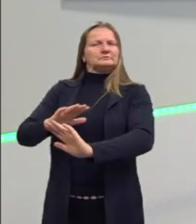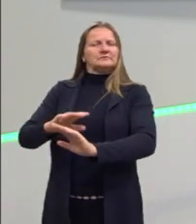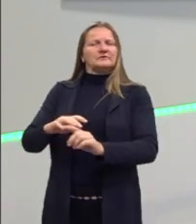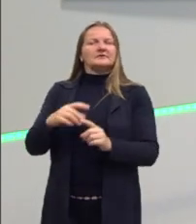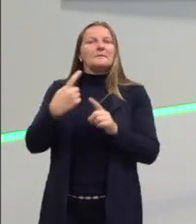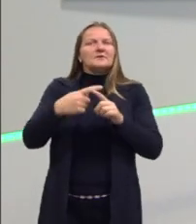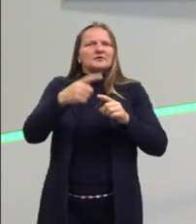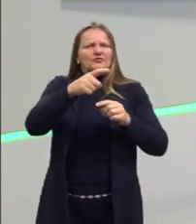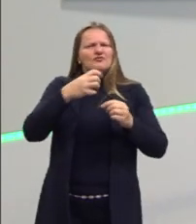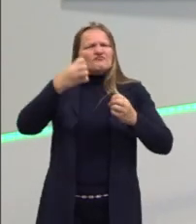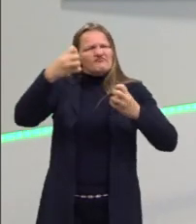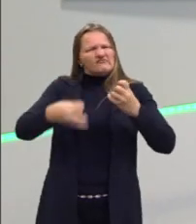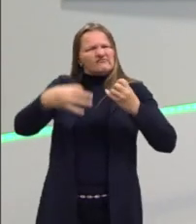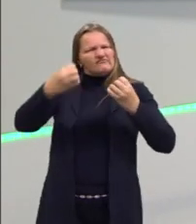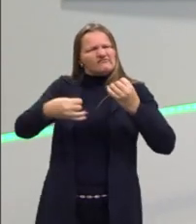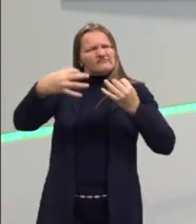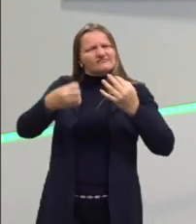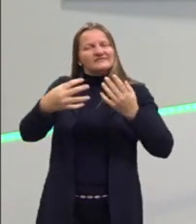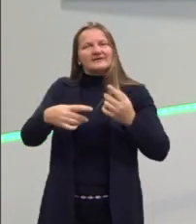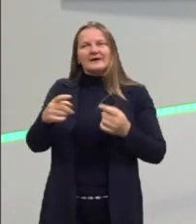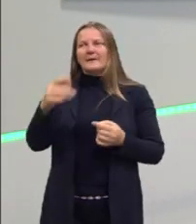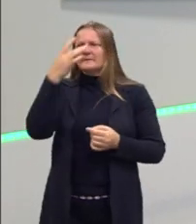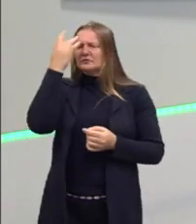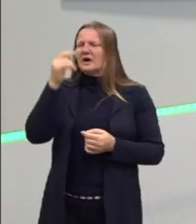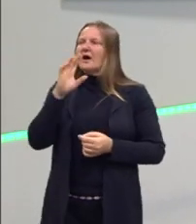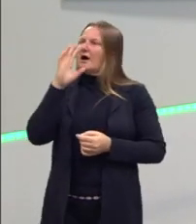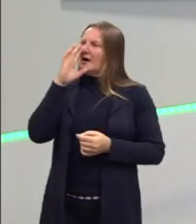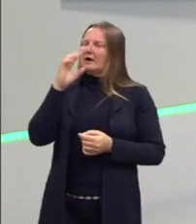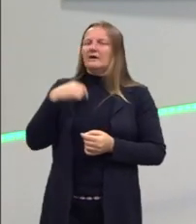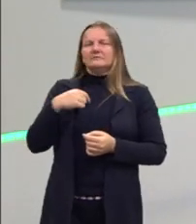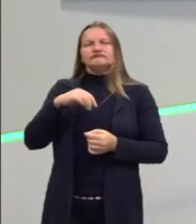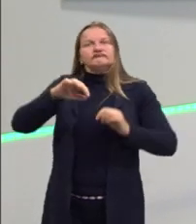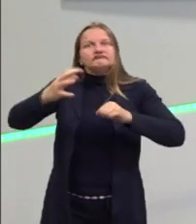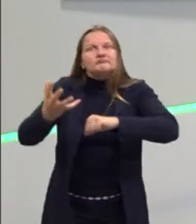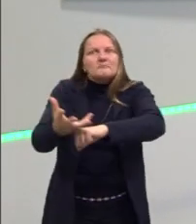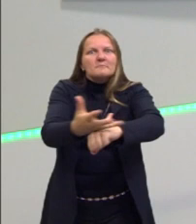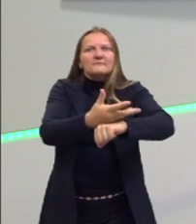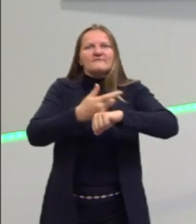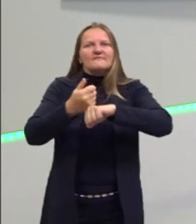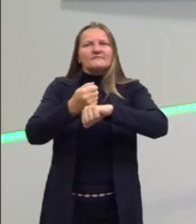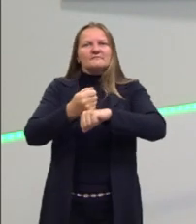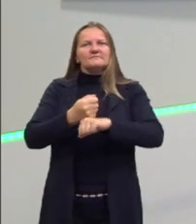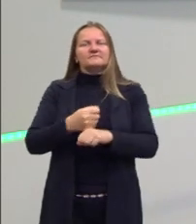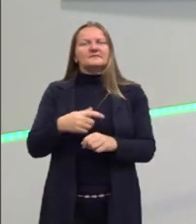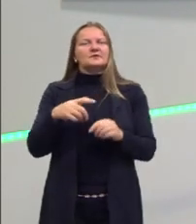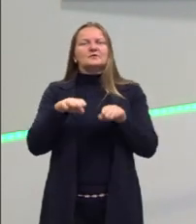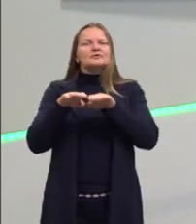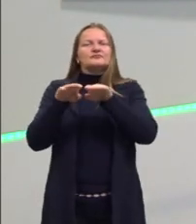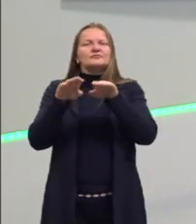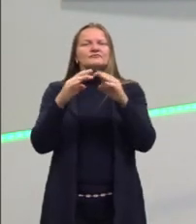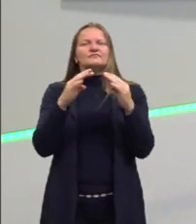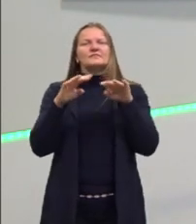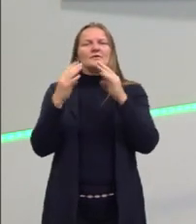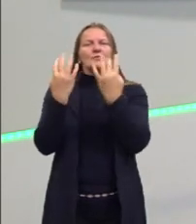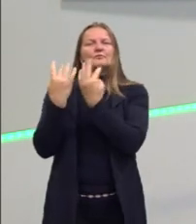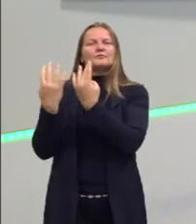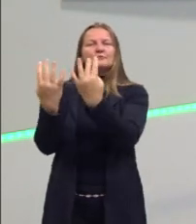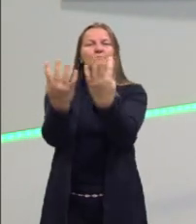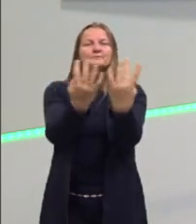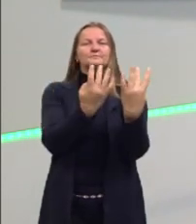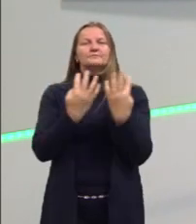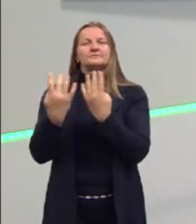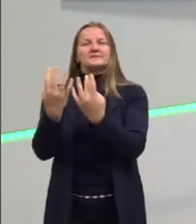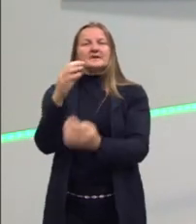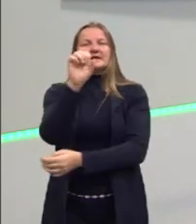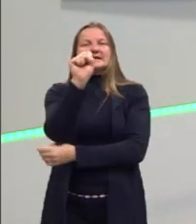E aí, o que são esses bons argumentos? São aqueles que não têm senso comum. Então, isso é olhado na tua